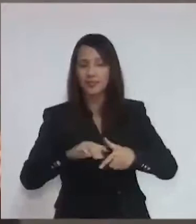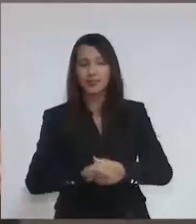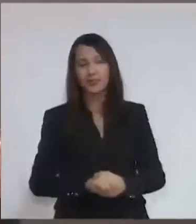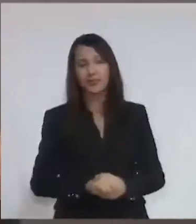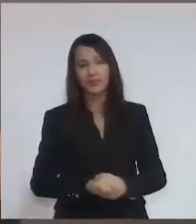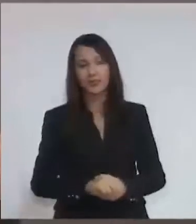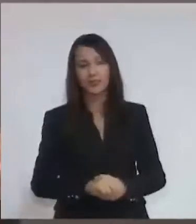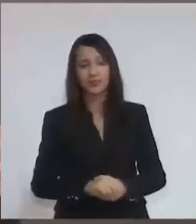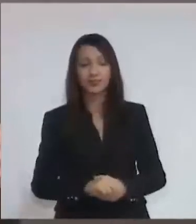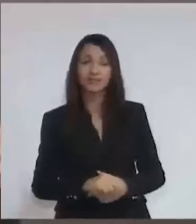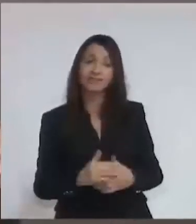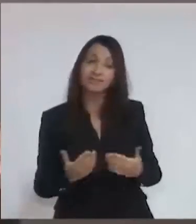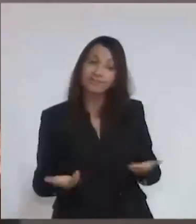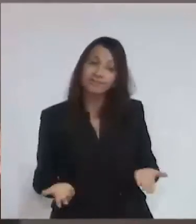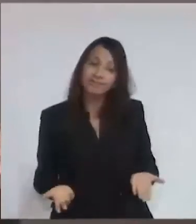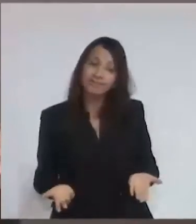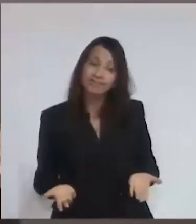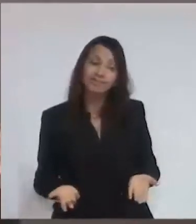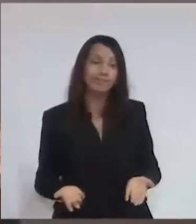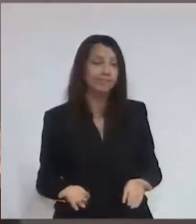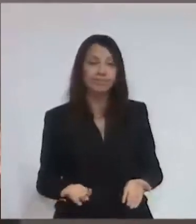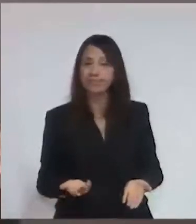Felizmente, não é assim que é feito.